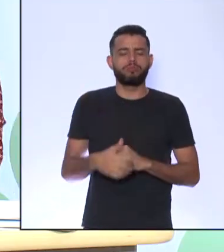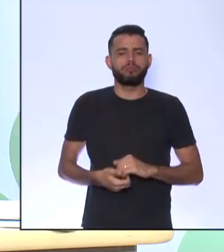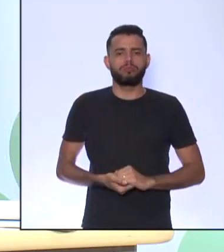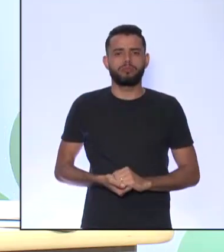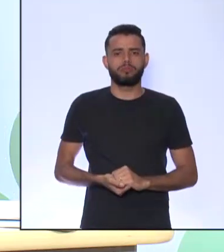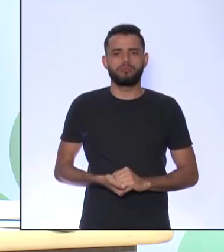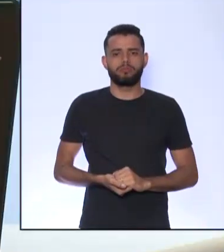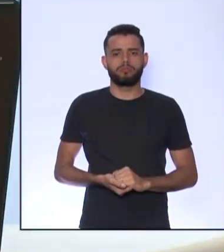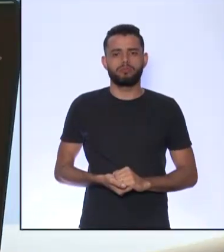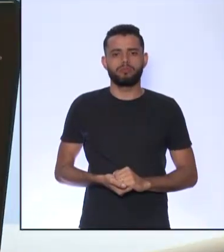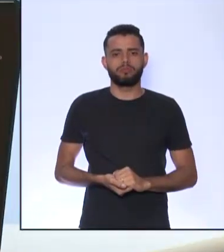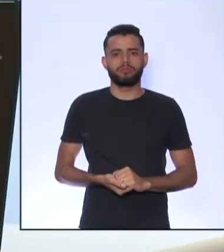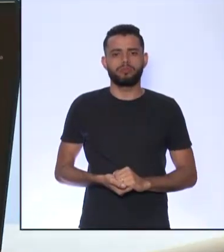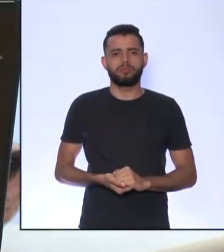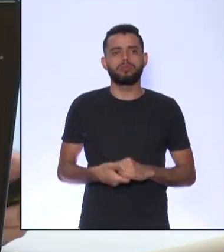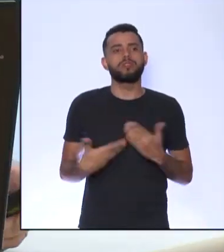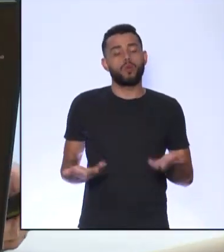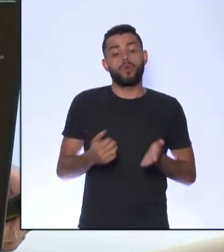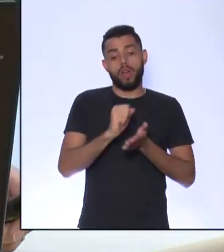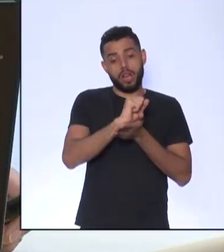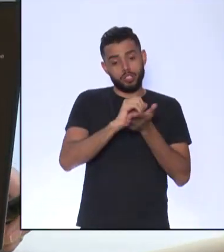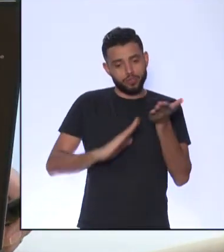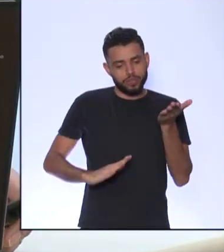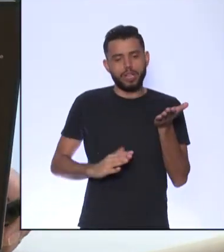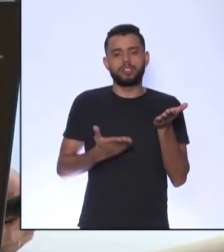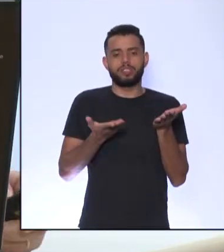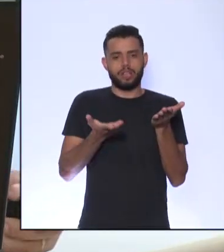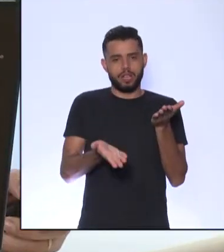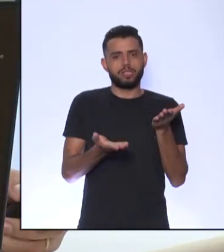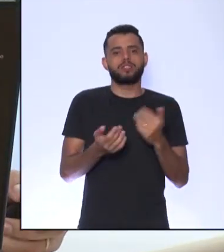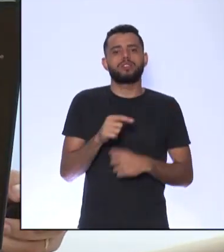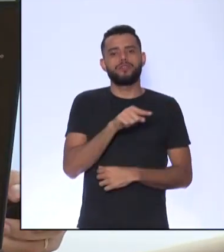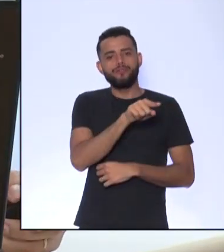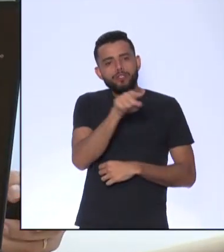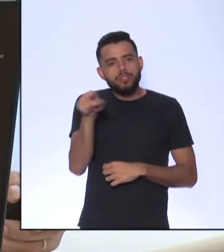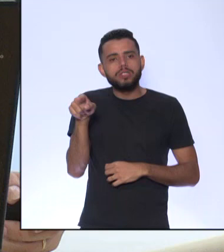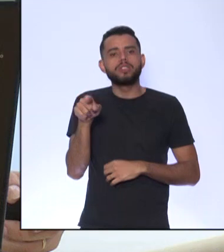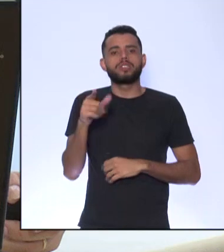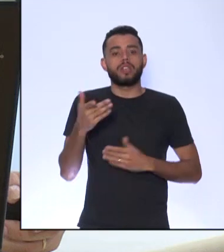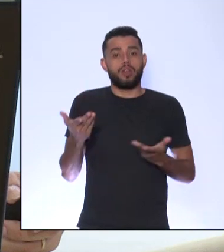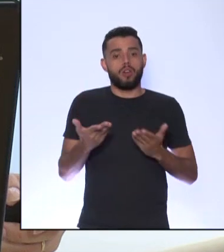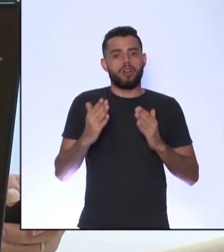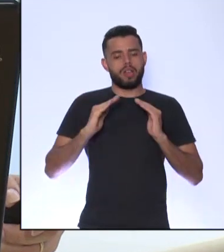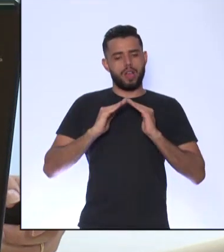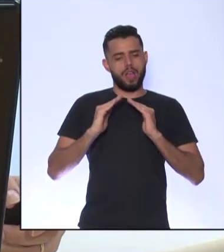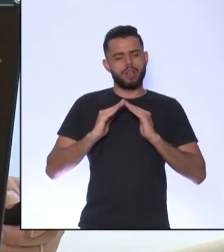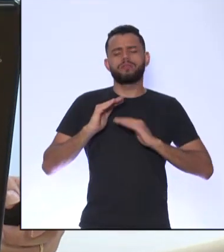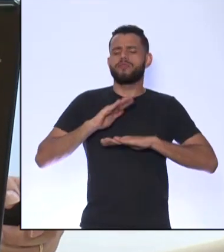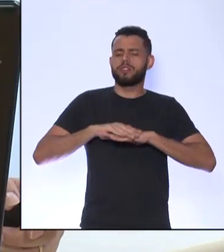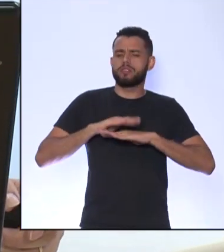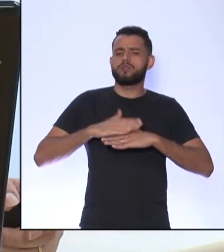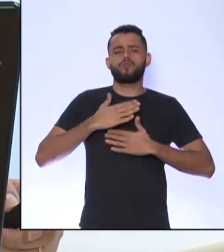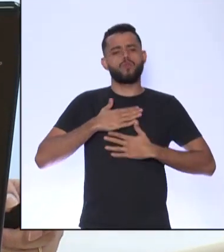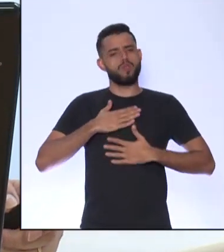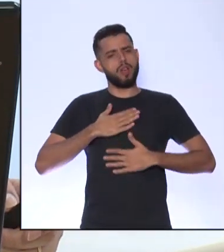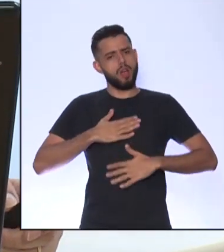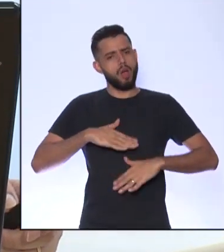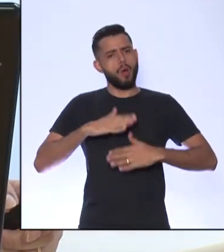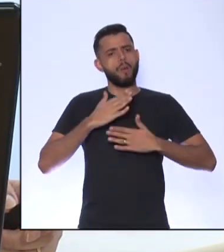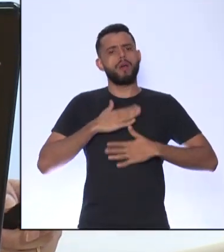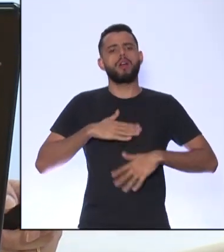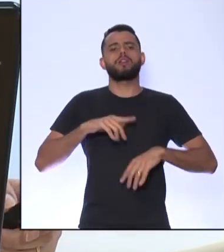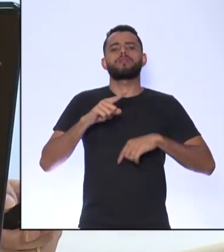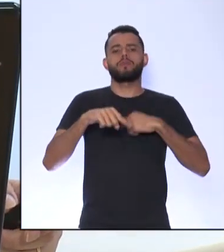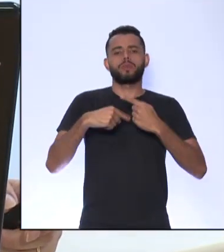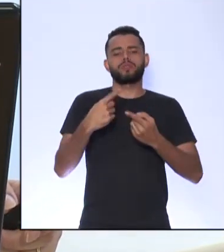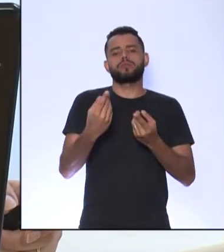Então essa seria a atividade Para vocês estarem fazendo em casa Com calma Para depois estarem entregando